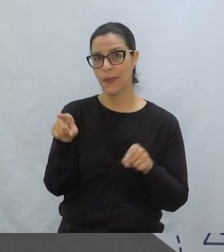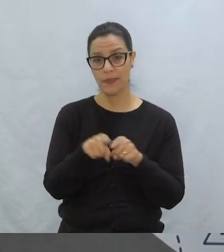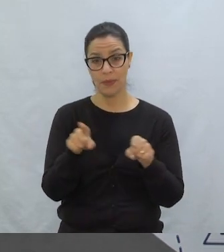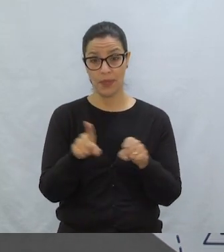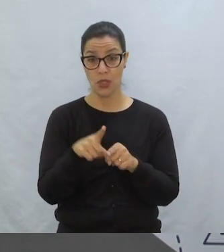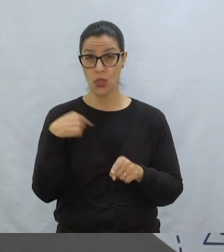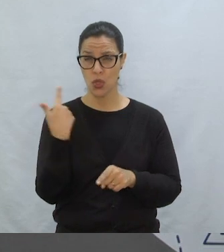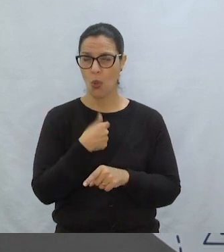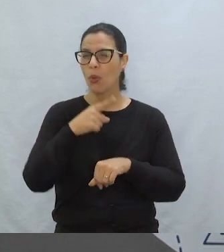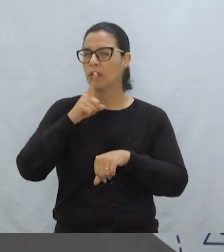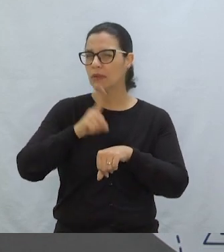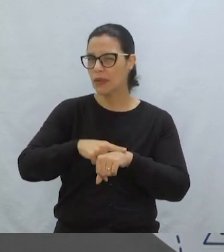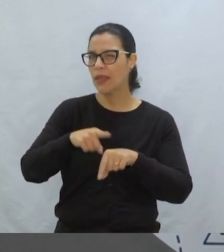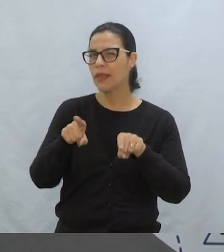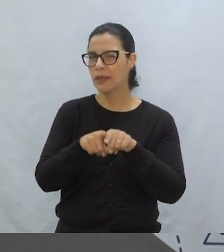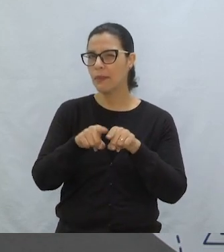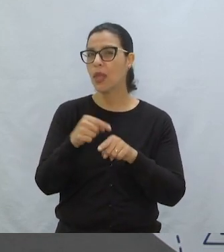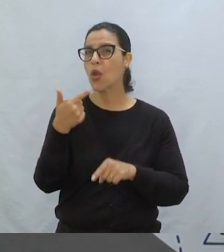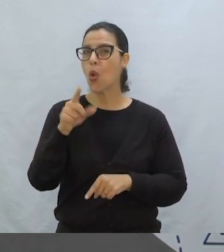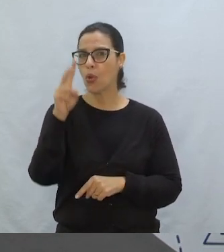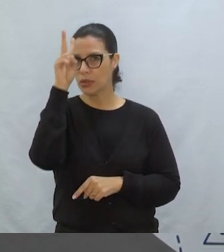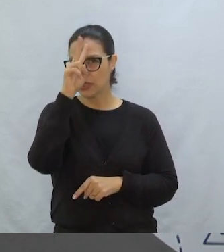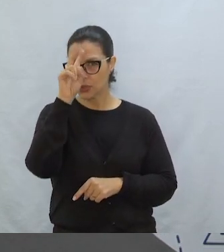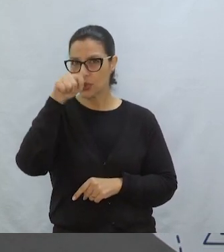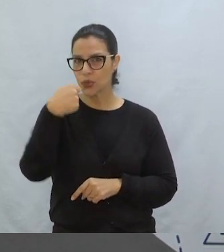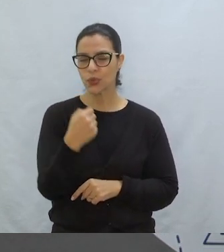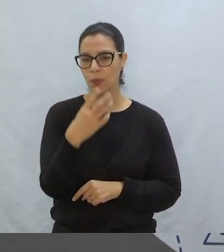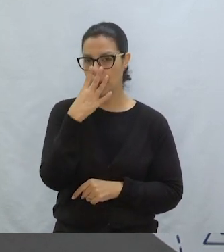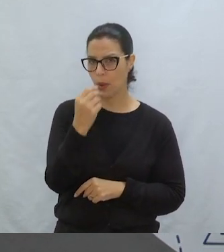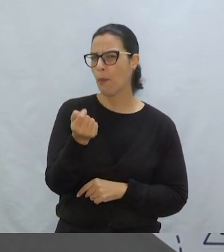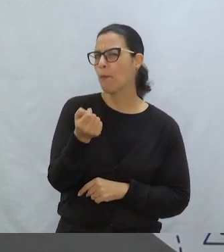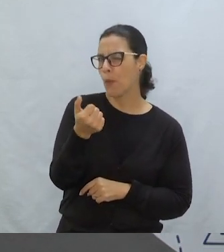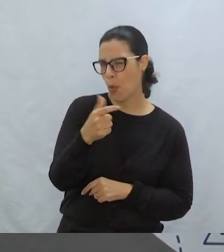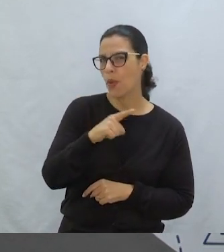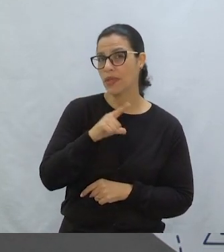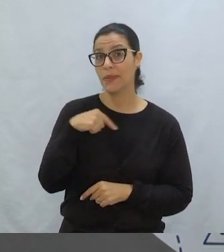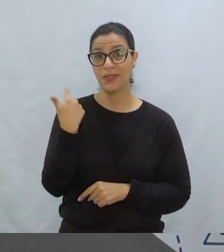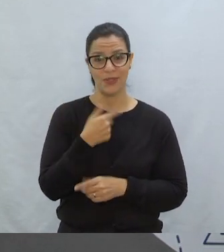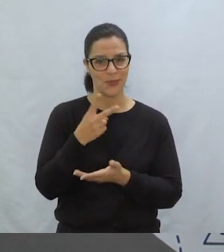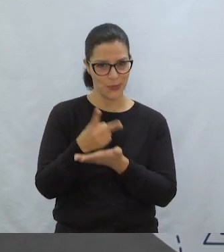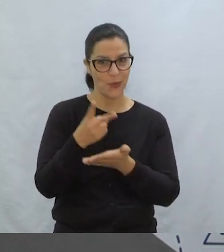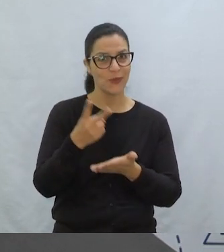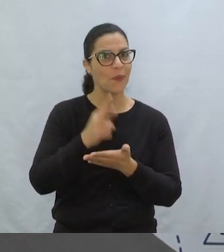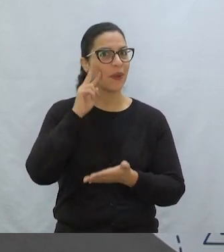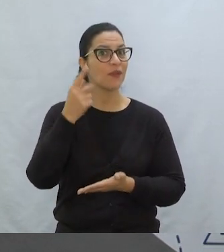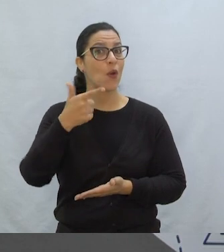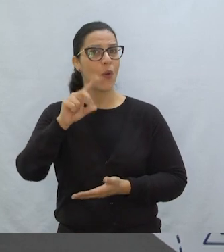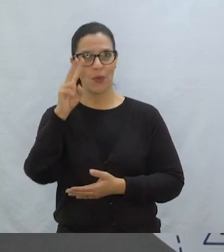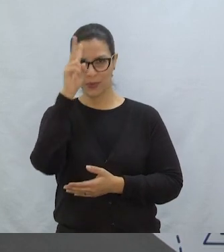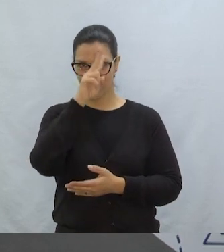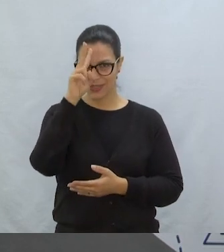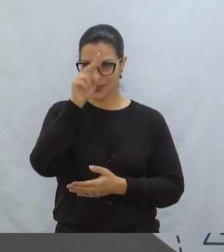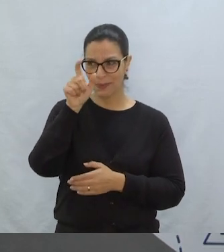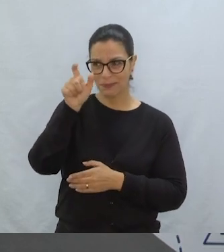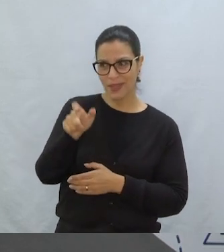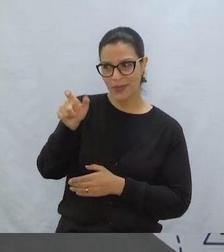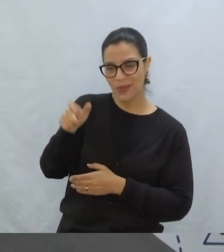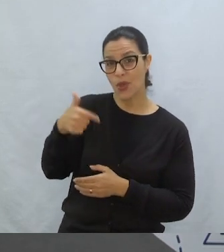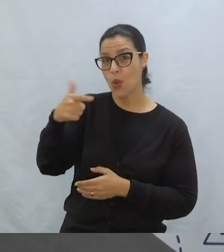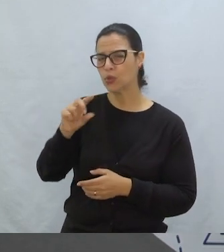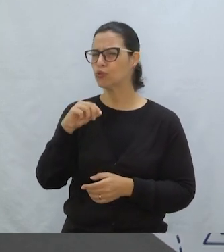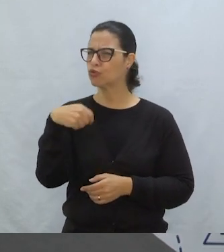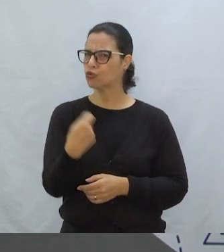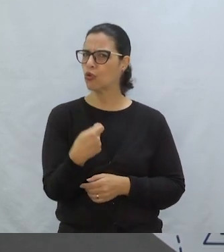E a gente ainda vai ter mais Algumas historinhas de lobo São poucas, tá? Mas nós temos ainda que ver Outras